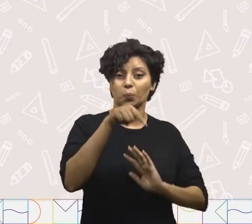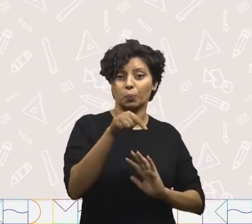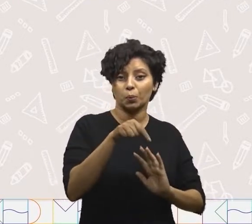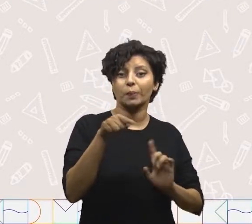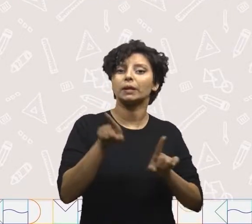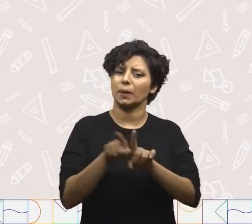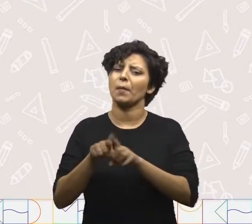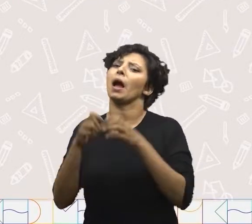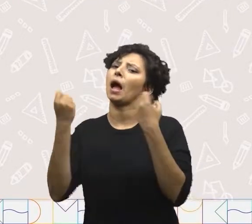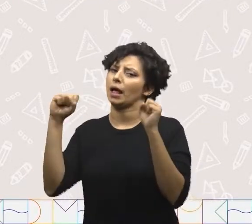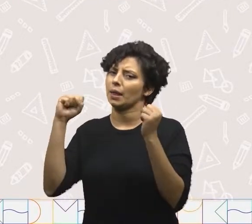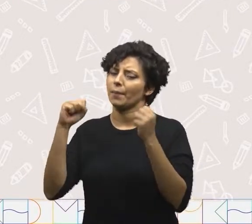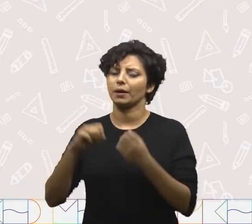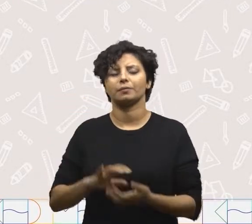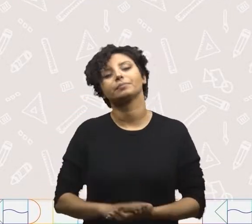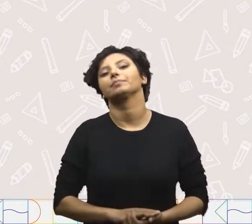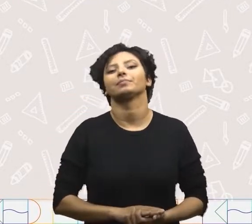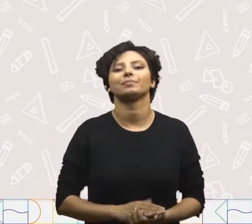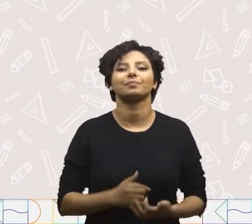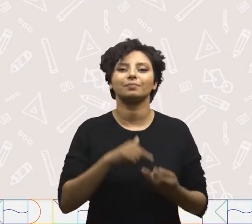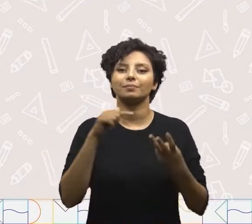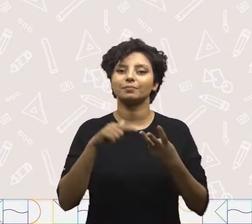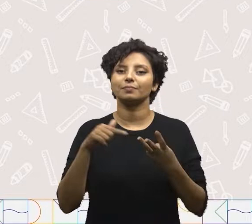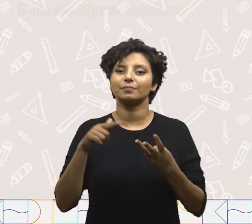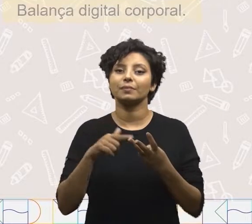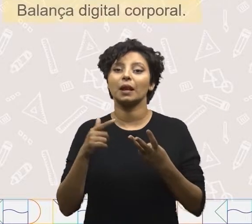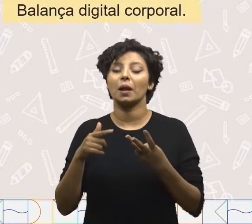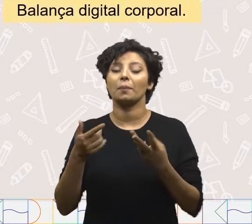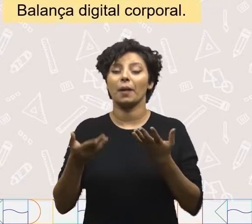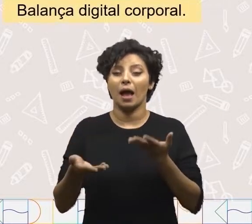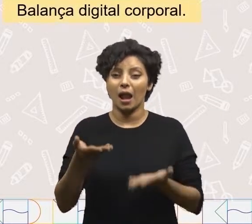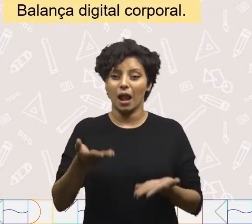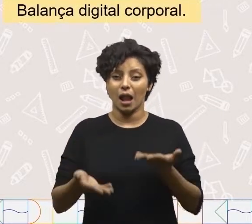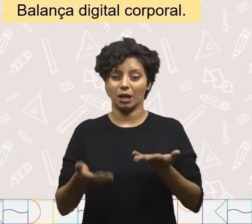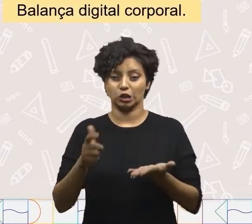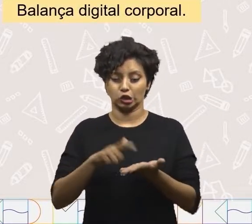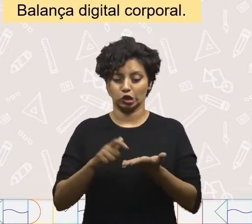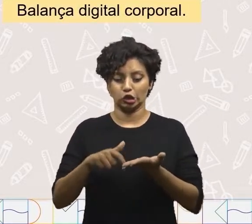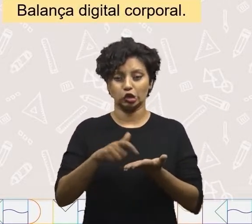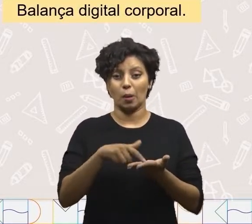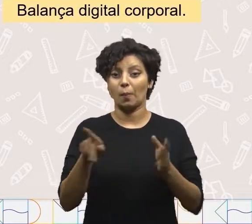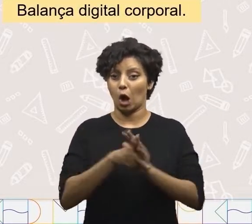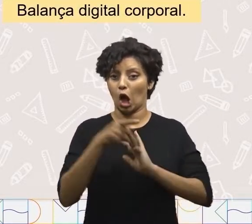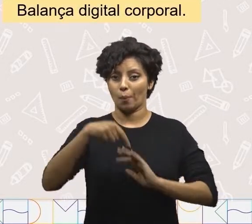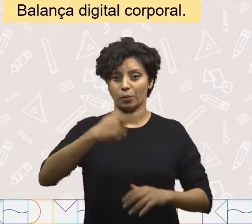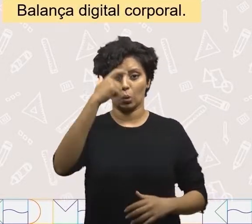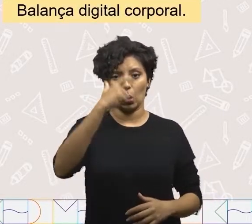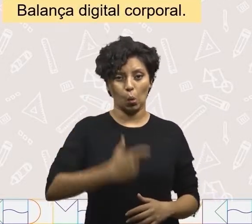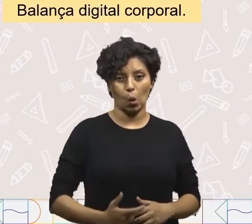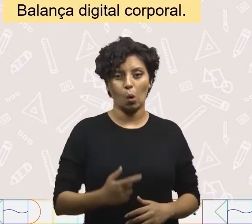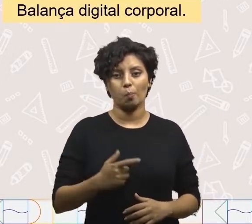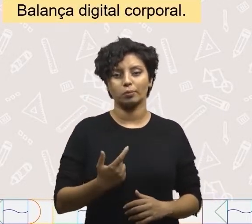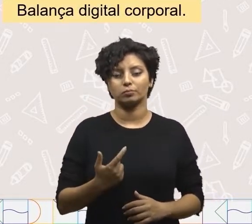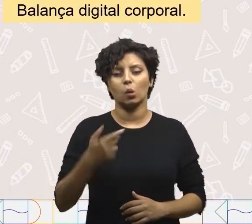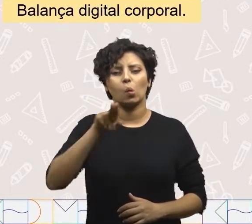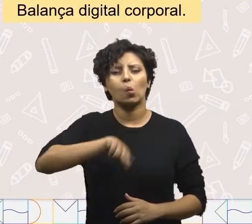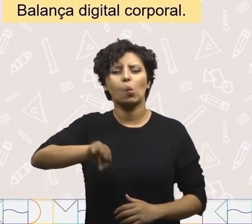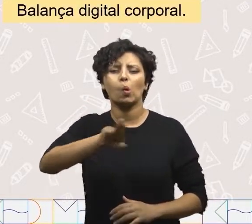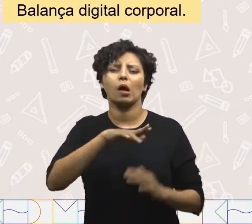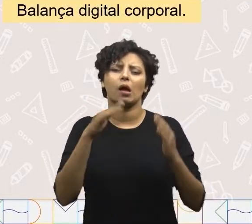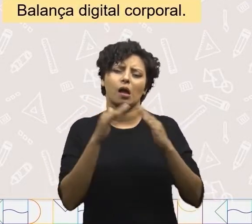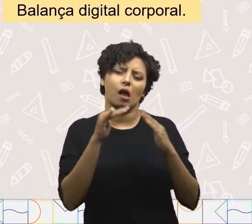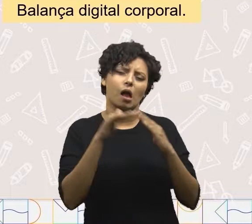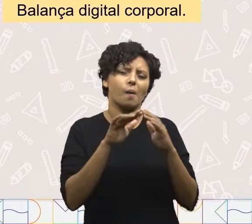e em academias. Temos a balança digital corporal, utilizada para medir pessoas,